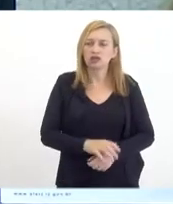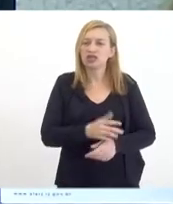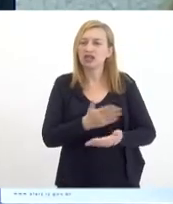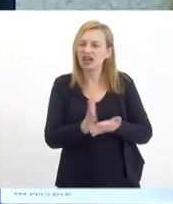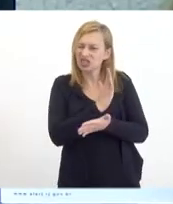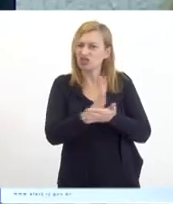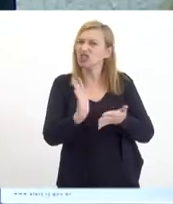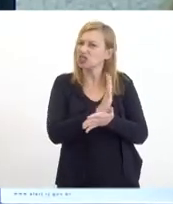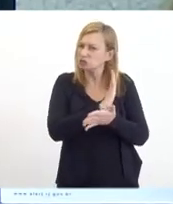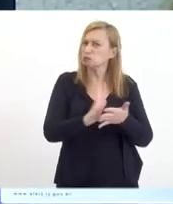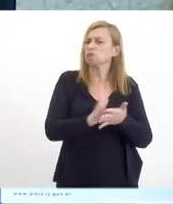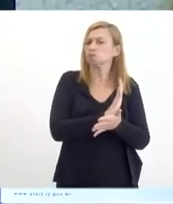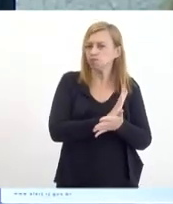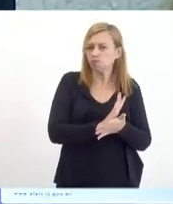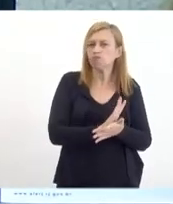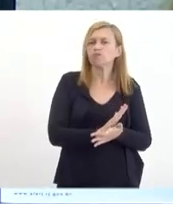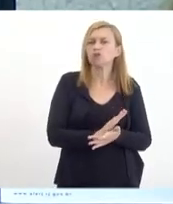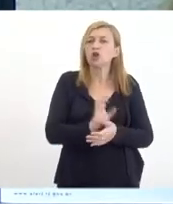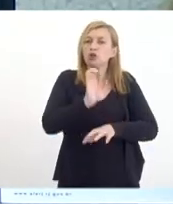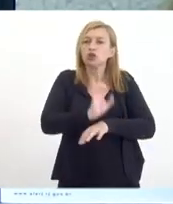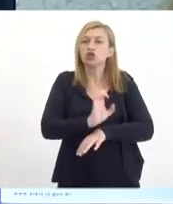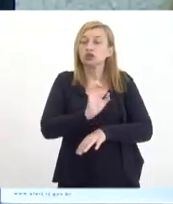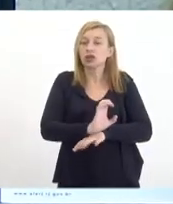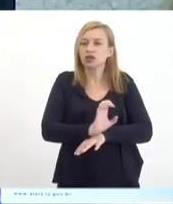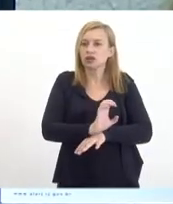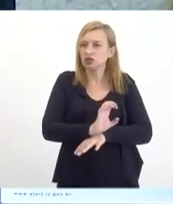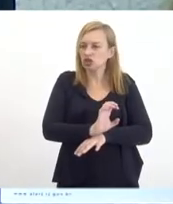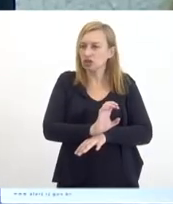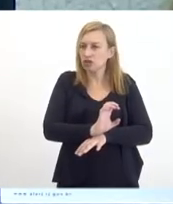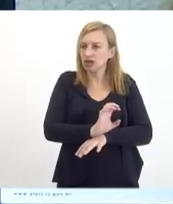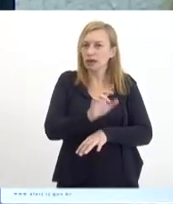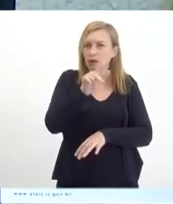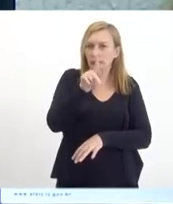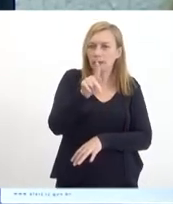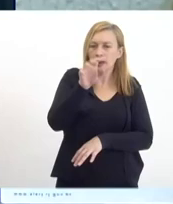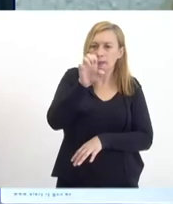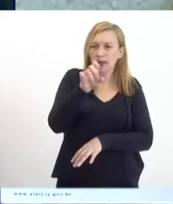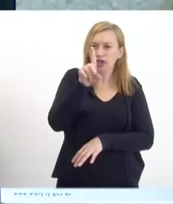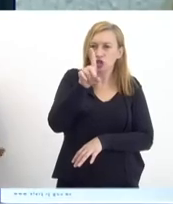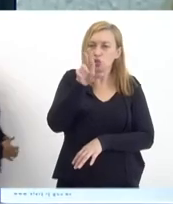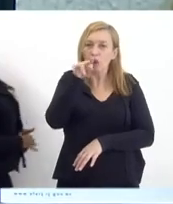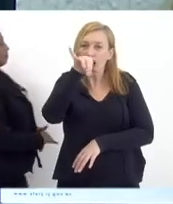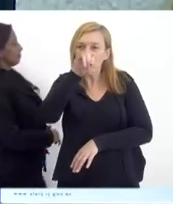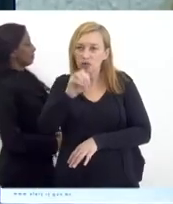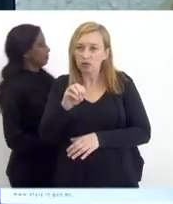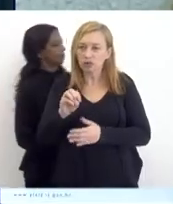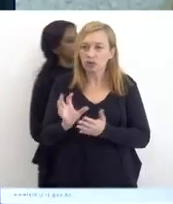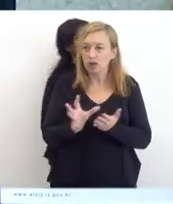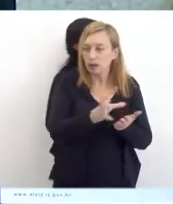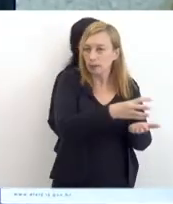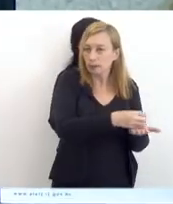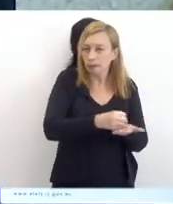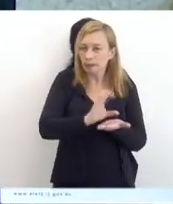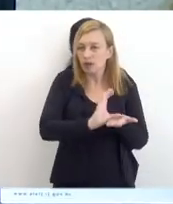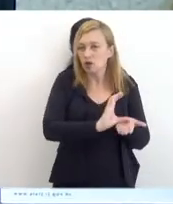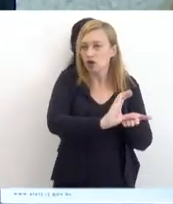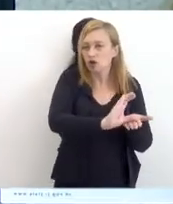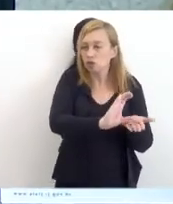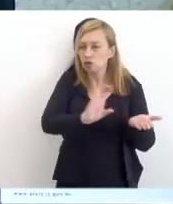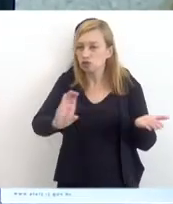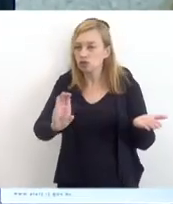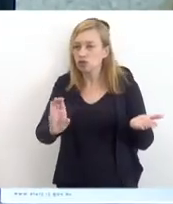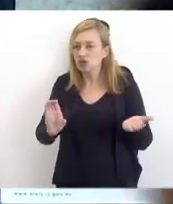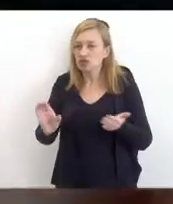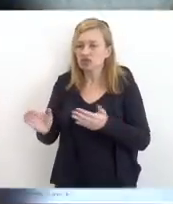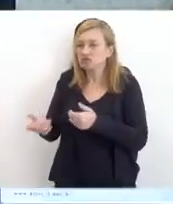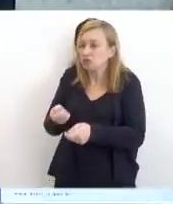vezes, é um Estado perdulário, que pega os recursos dos royalties e gasta de qualquer forma. Mas,